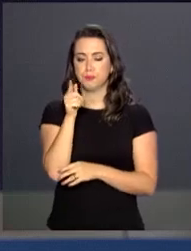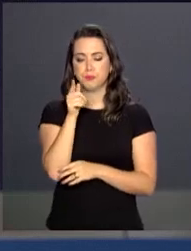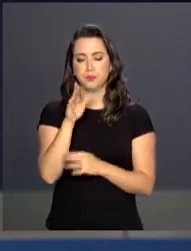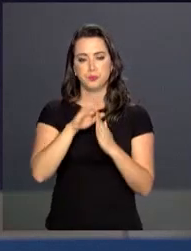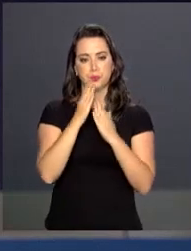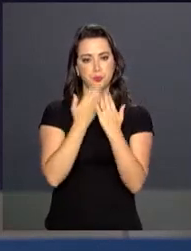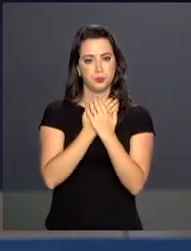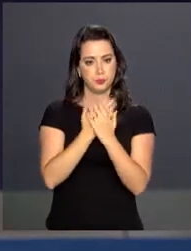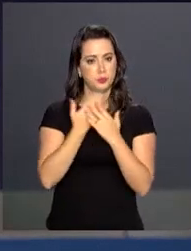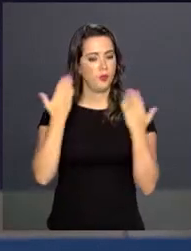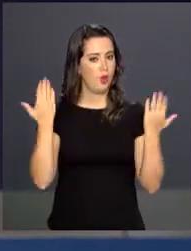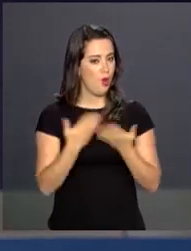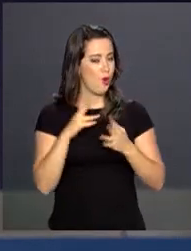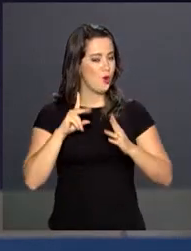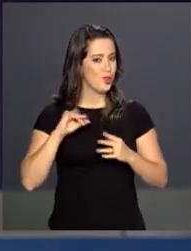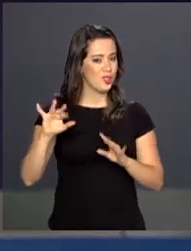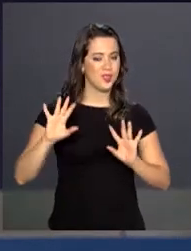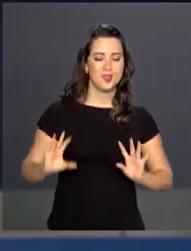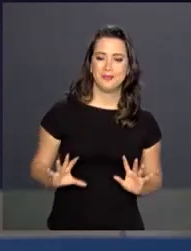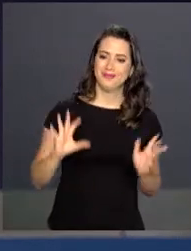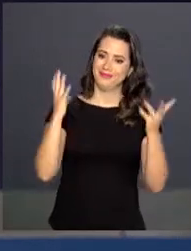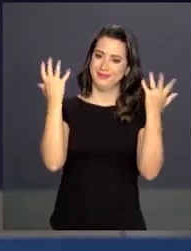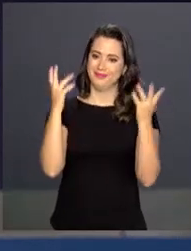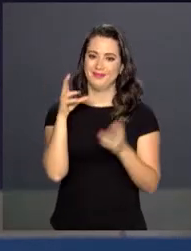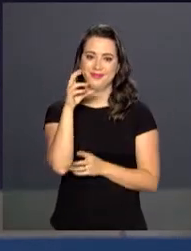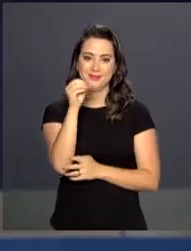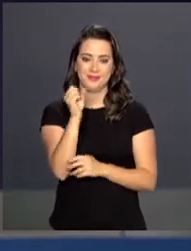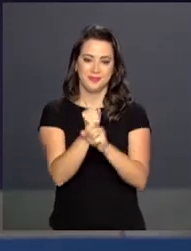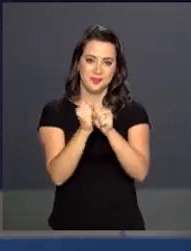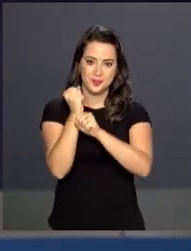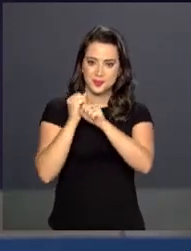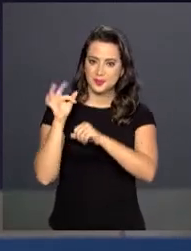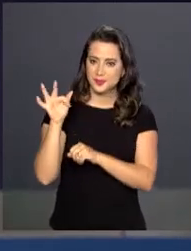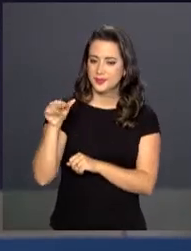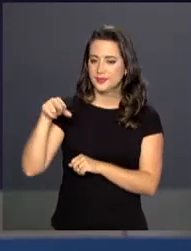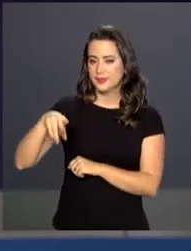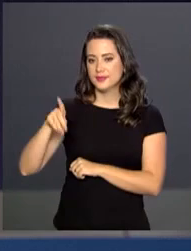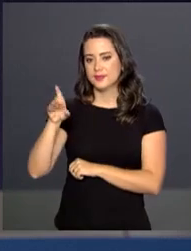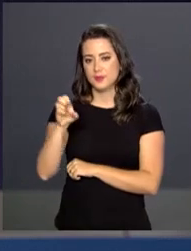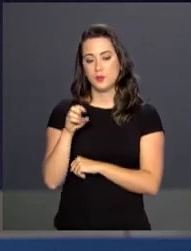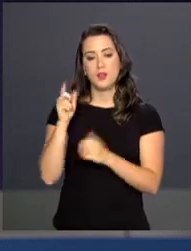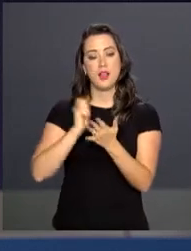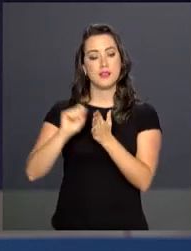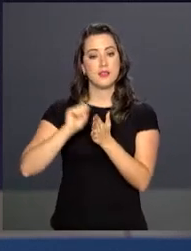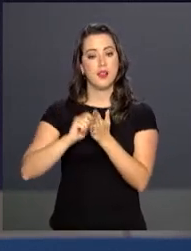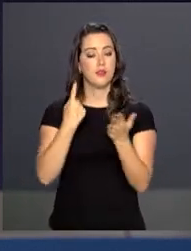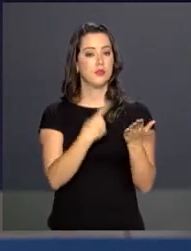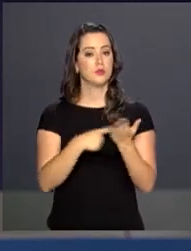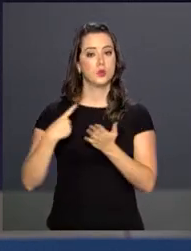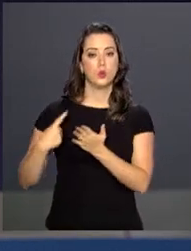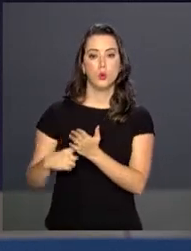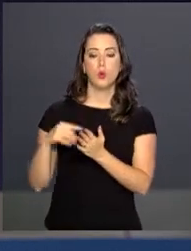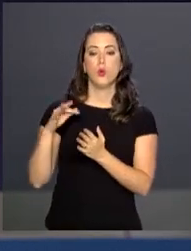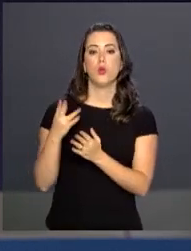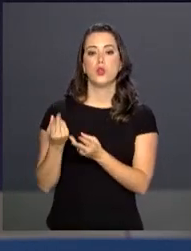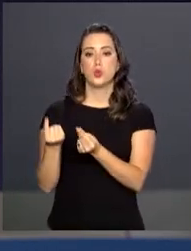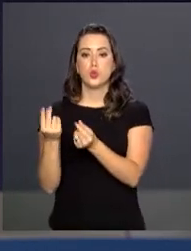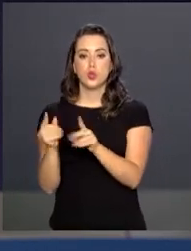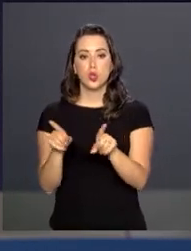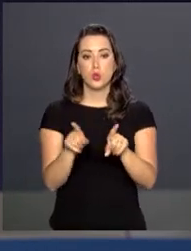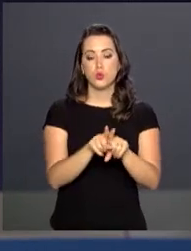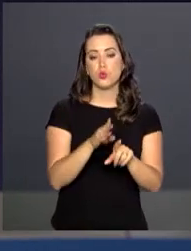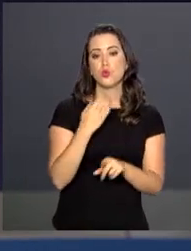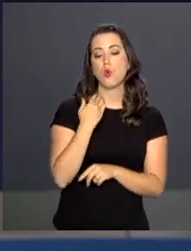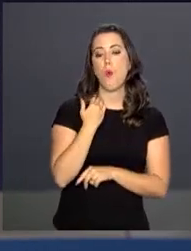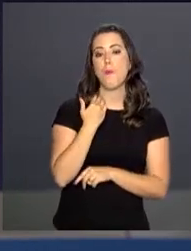E hoje foi dia de comemorar os 50 anos do FNDE. No evento, foi assinado um convênio entre o Fundo e o Banco do Brasil